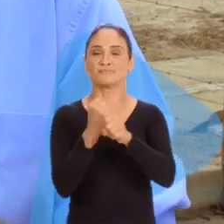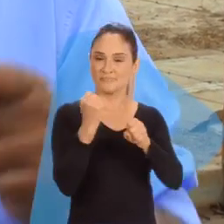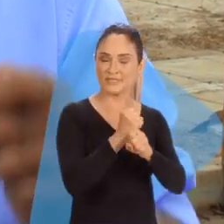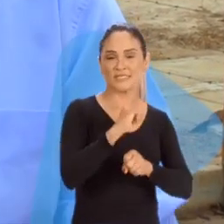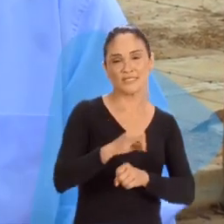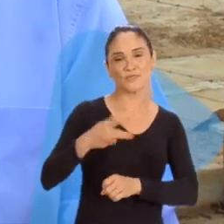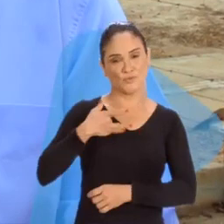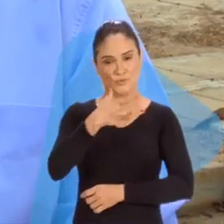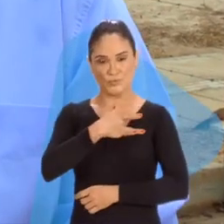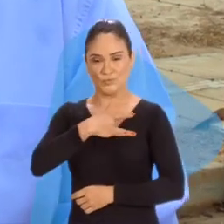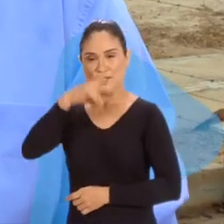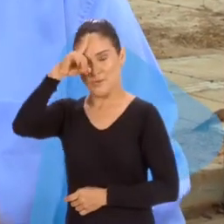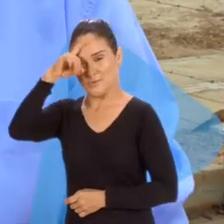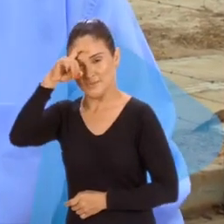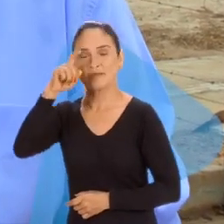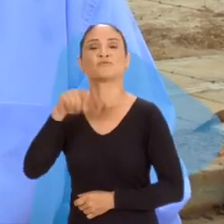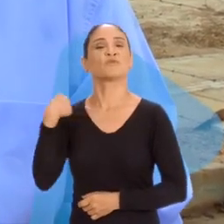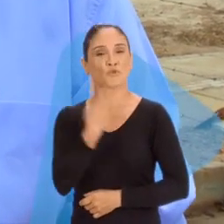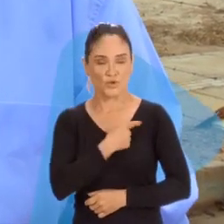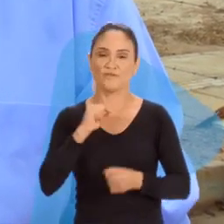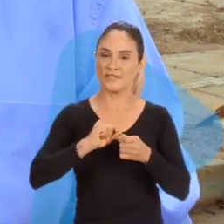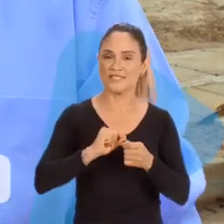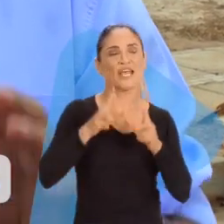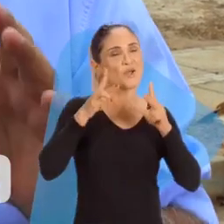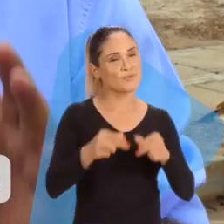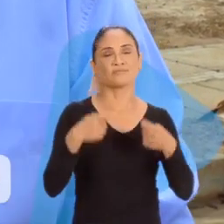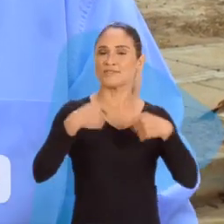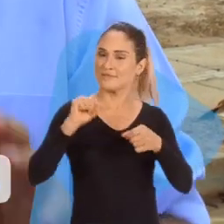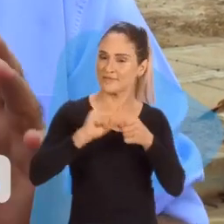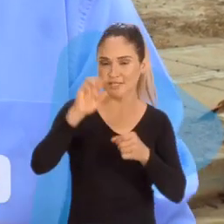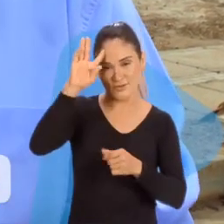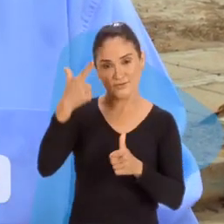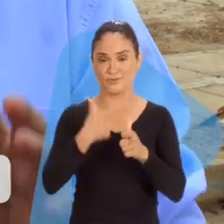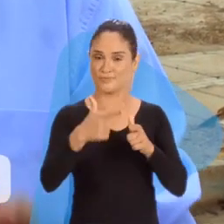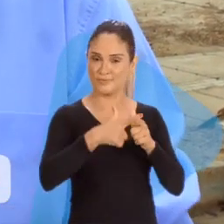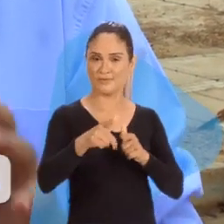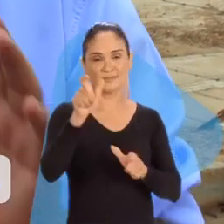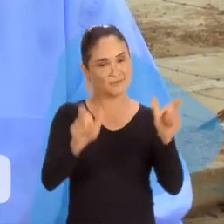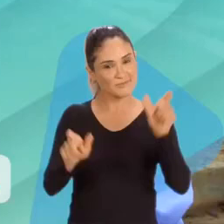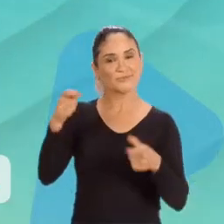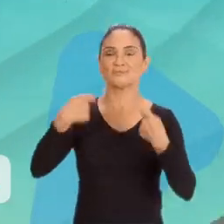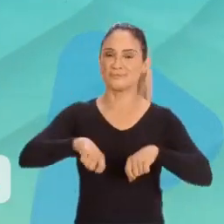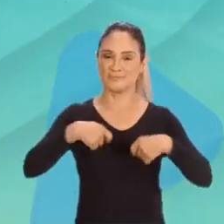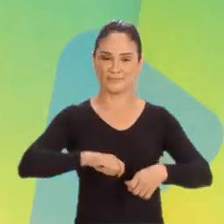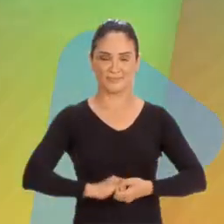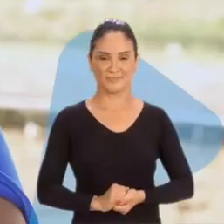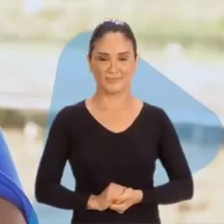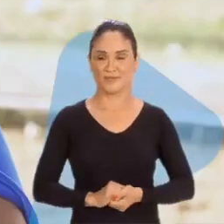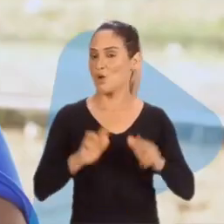um posto de saúde, colocava-se o posto de saúde. É assim que nós temos que fazer. Resolver os problemas das pessoas que precisam.